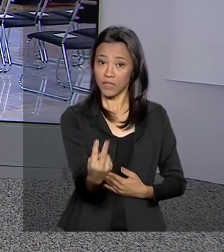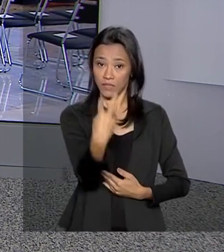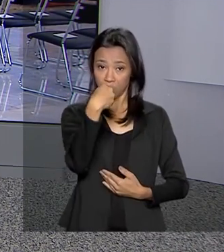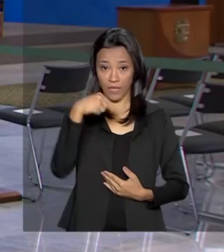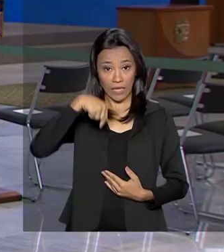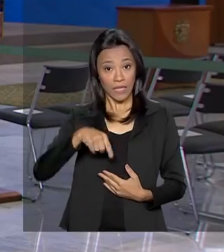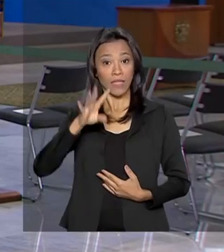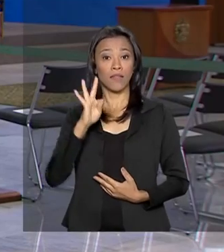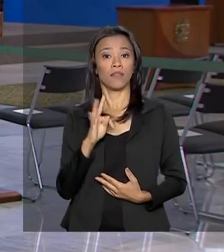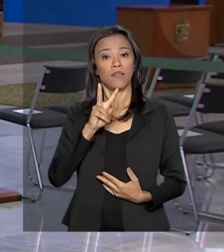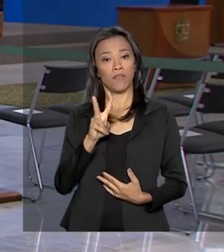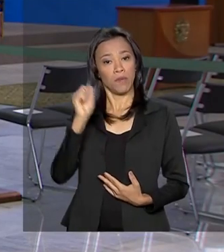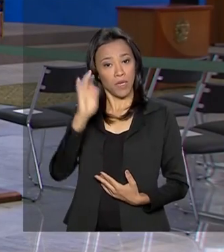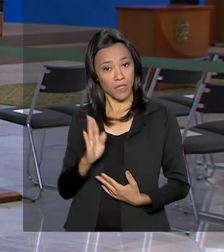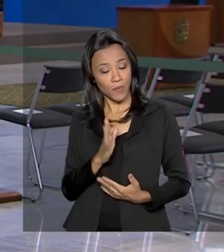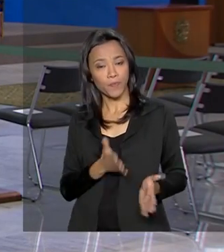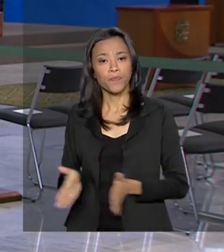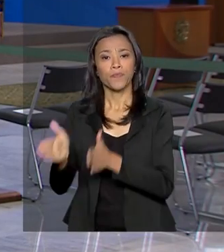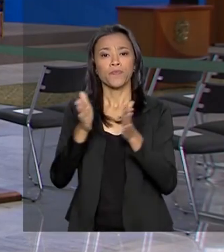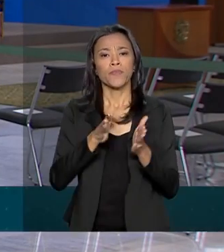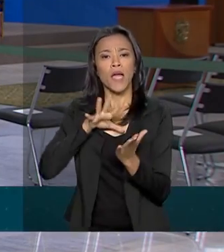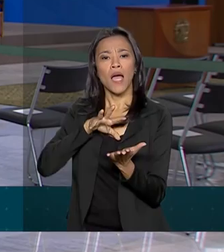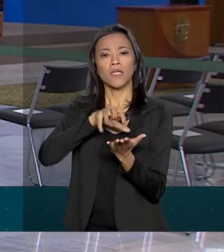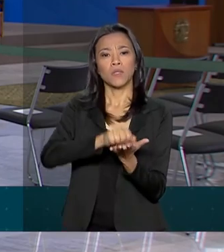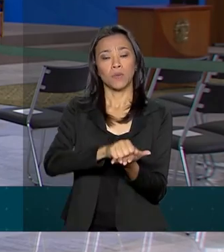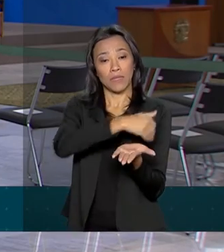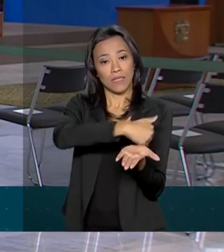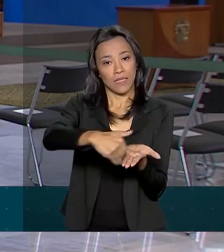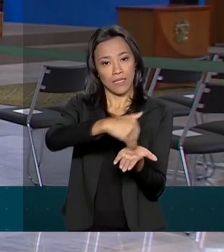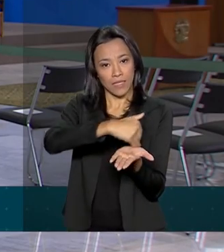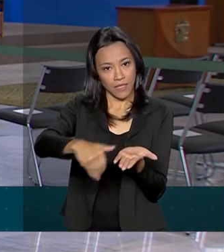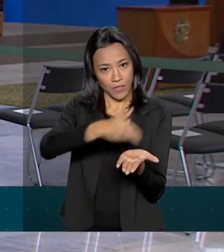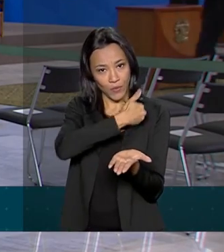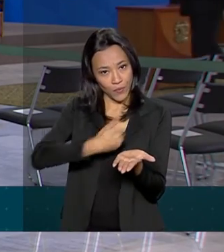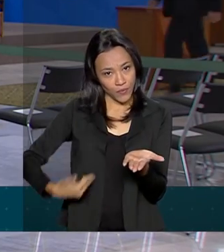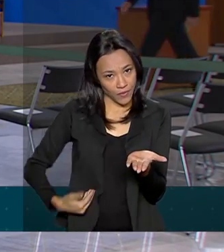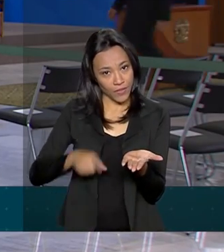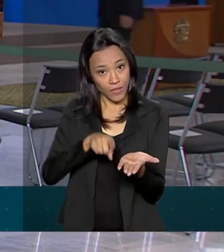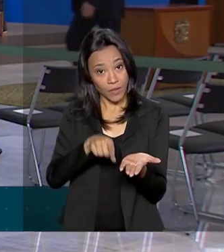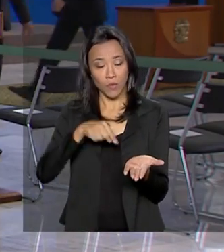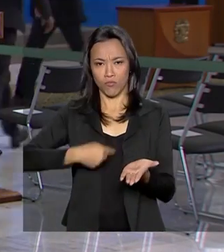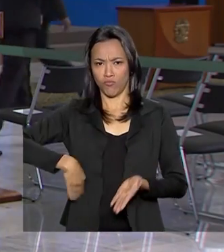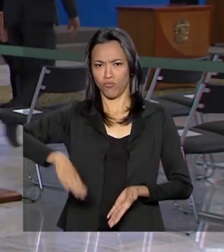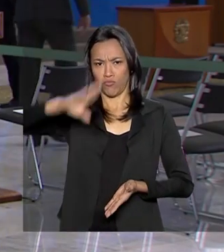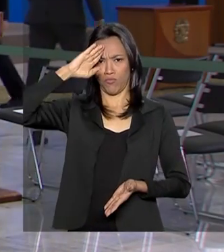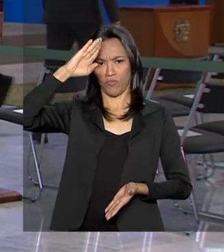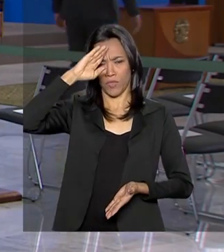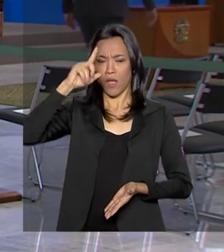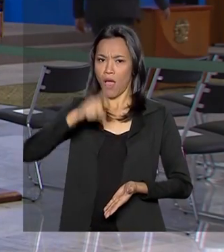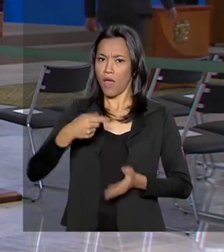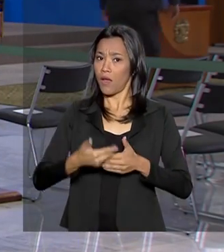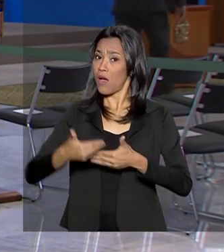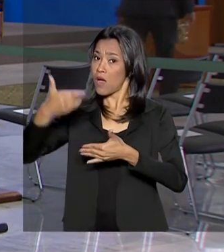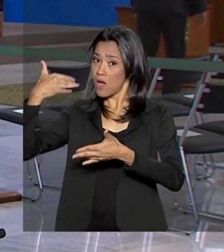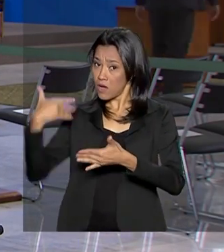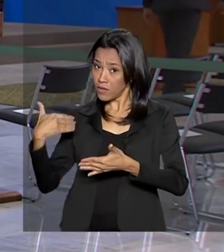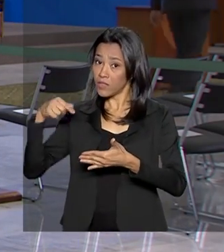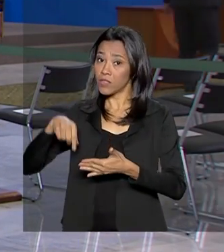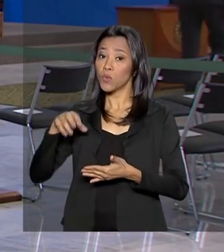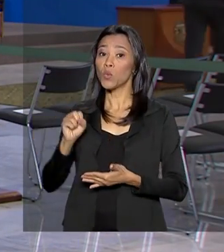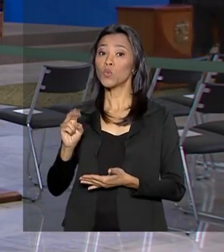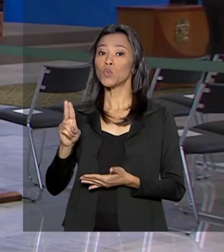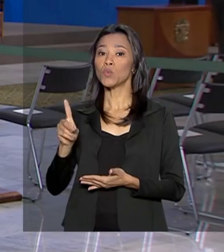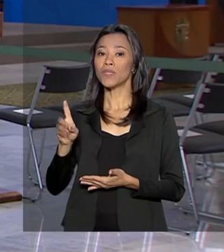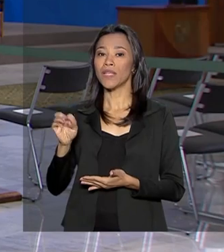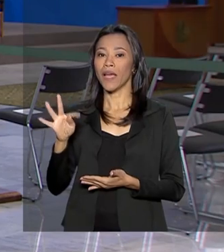Brasil. Assume a Secretaria de Governo, o general Luiz Eduardo Ramos. Ele ocupava o cargo de comandante militar do sudeste.